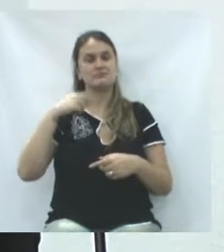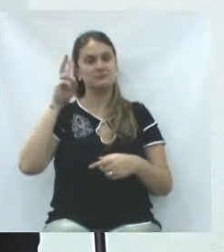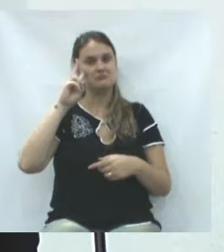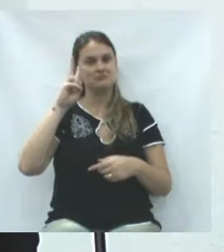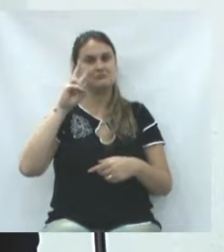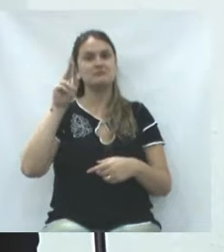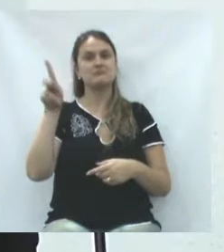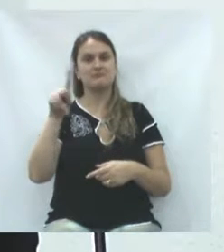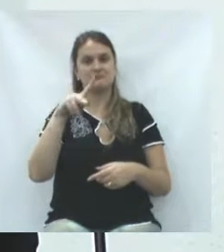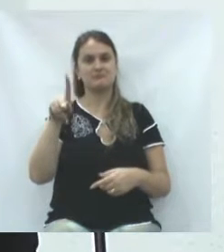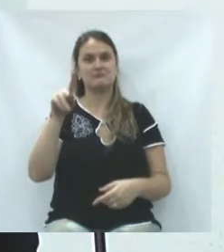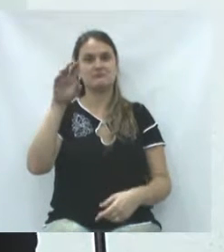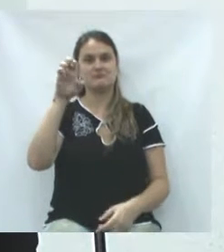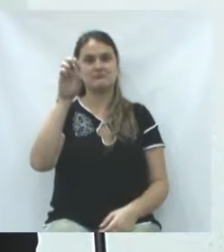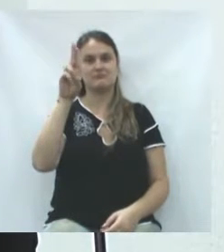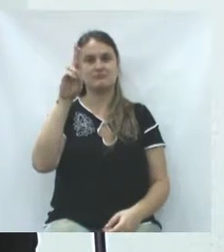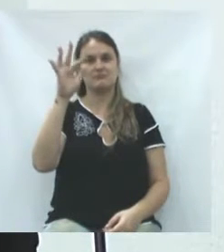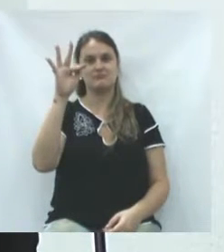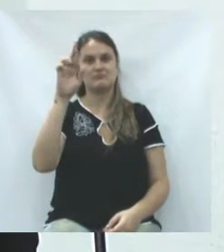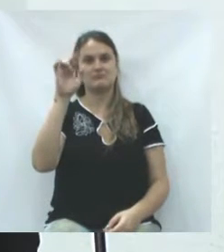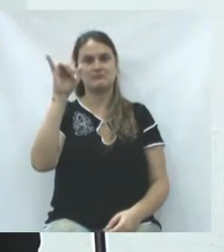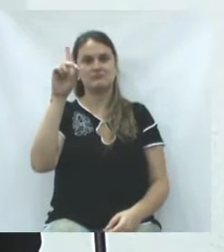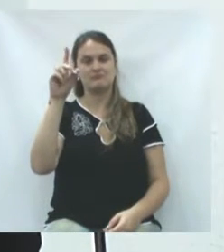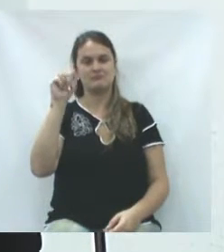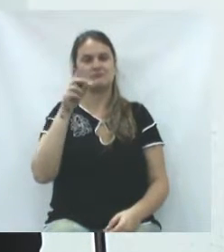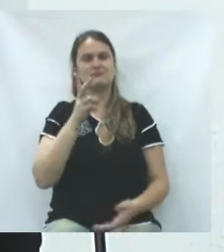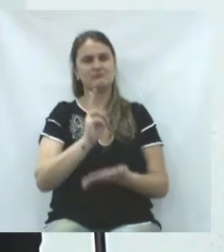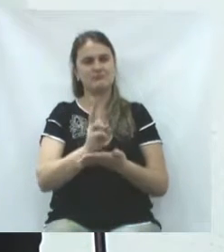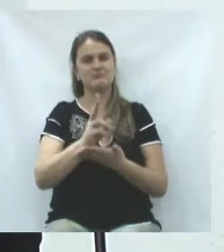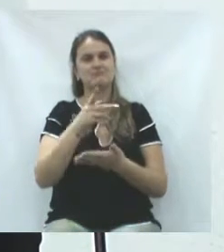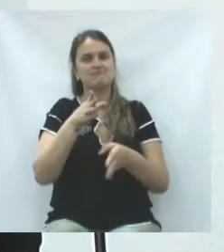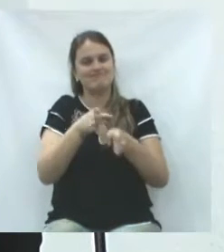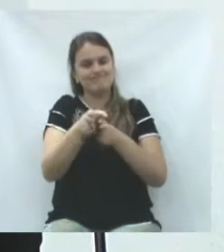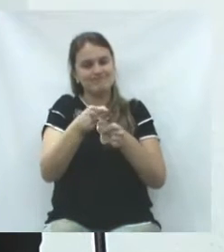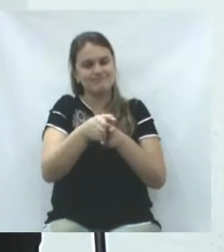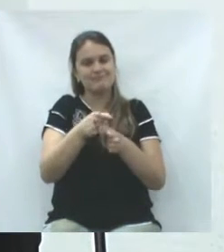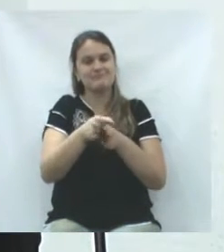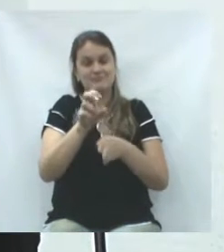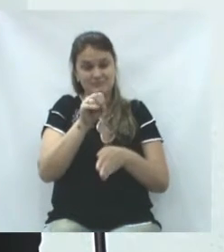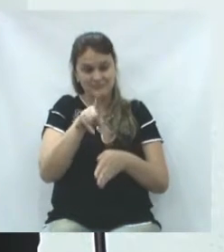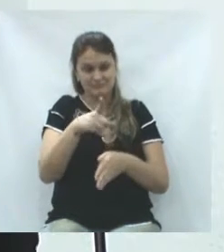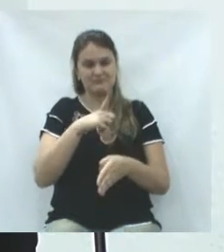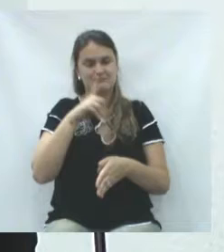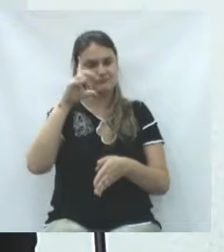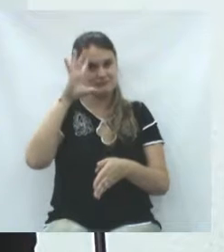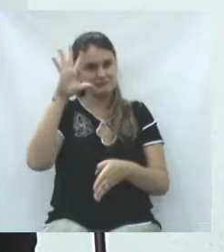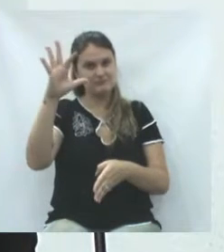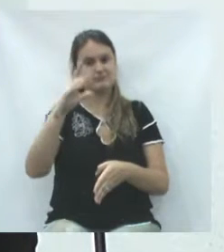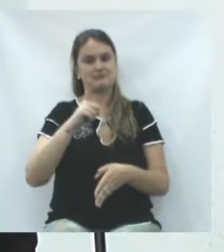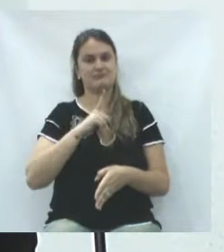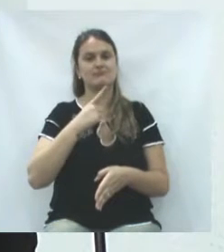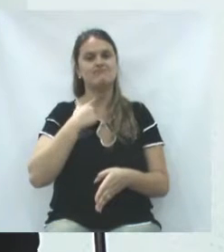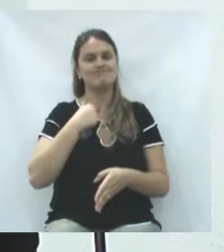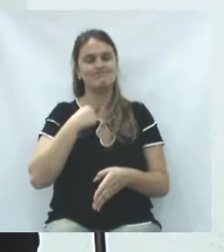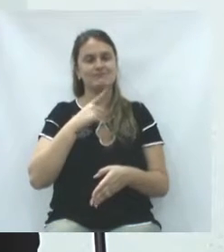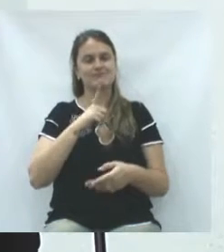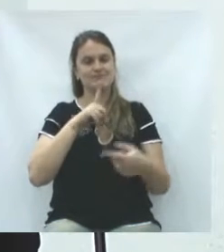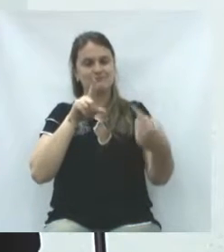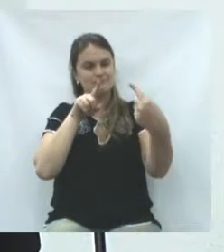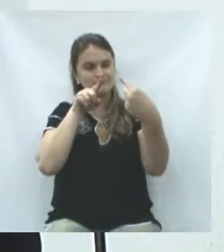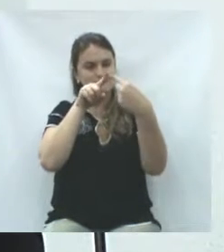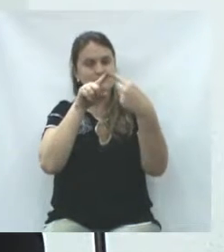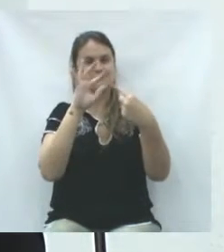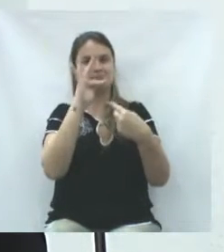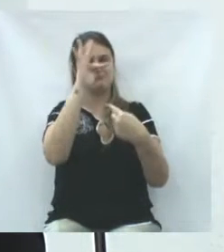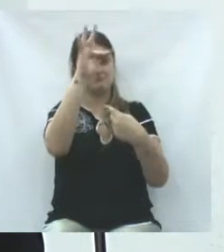E eu lembro da professora Elfrida dos Santos me dizendo, Jair, se é teu sonho, tua vontade, coloca como